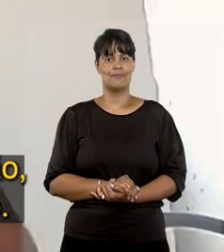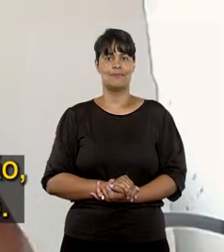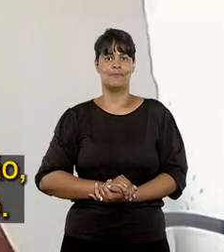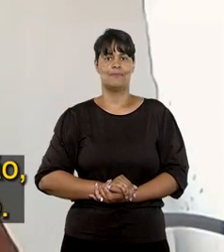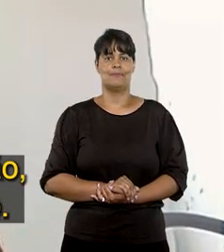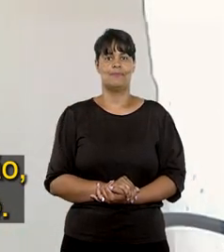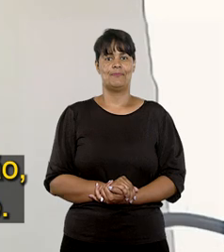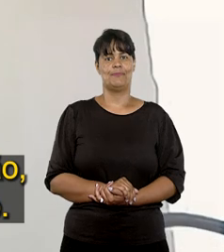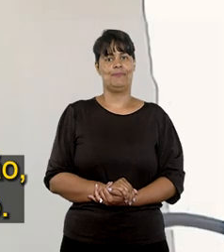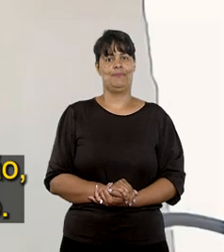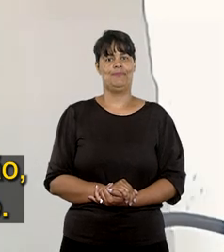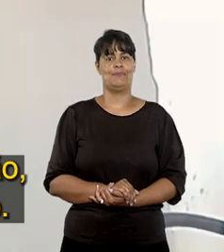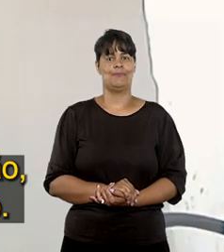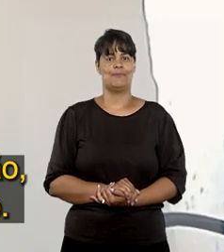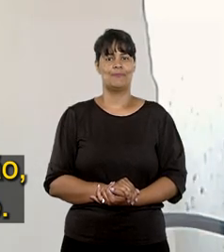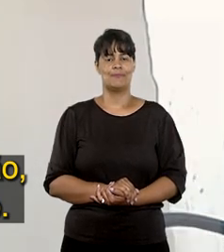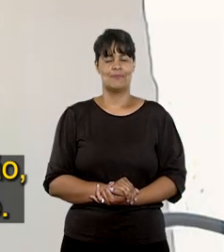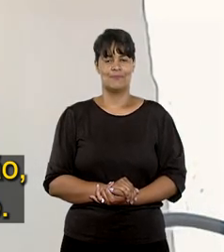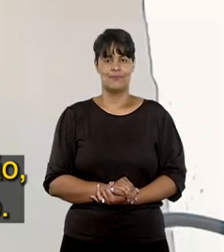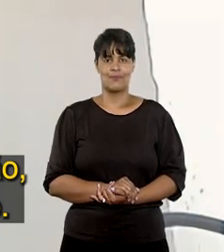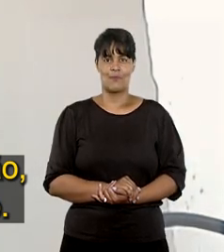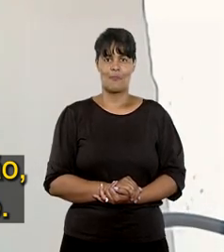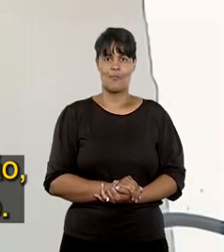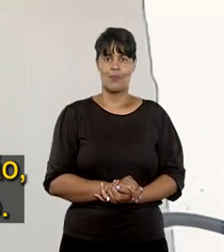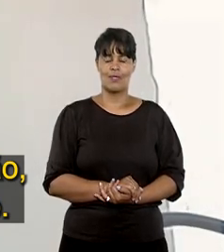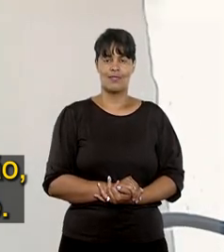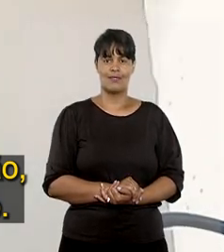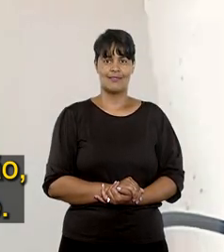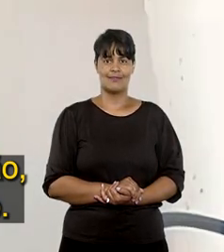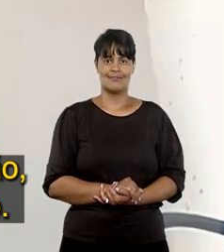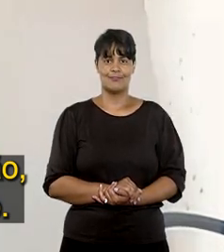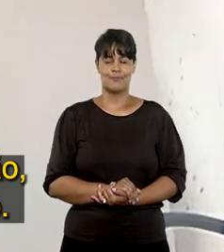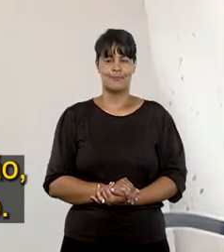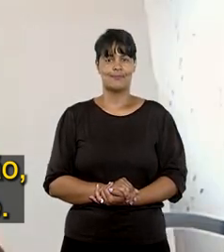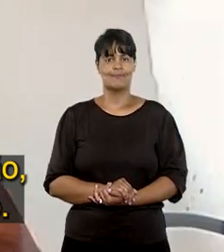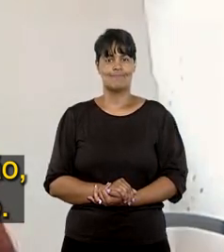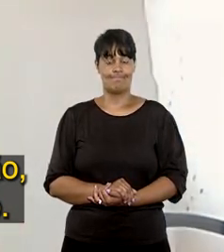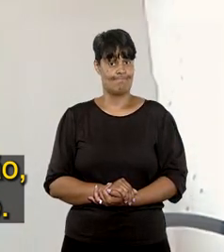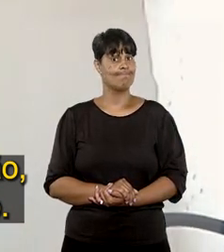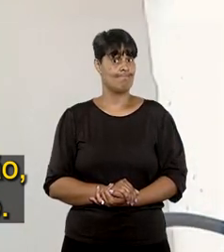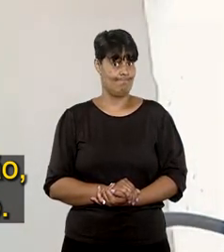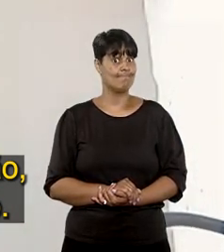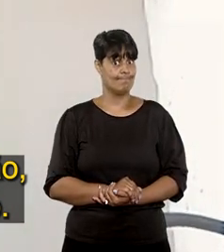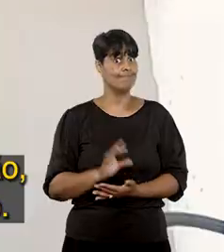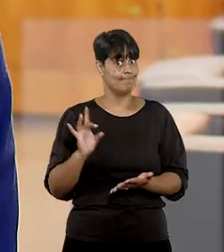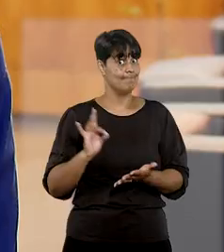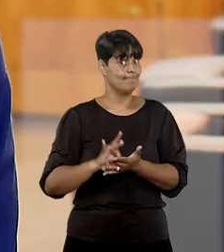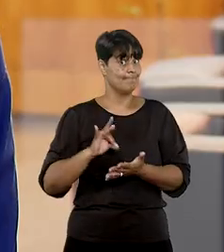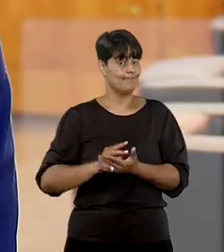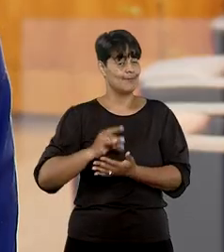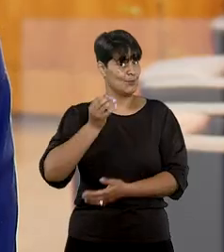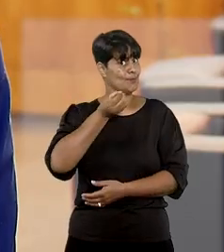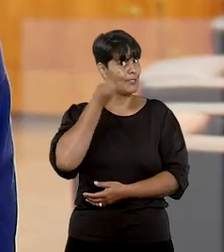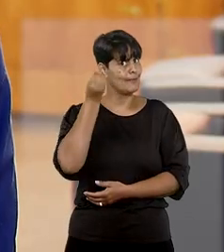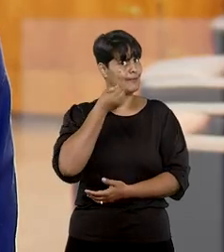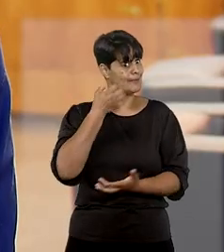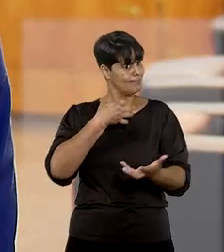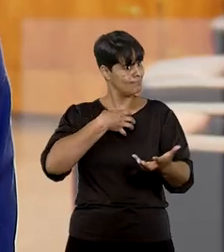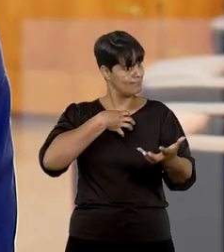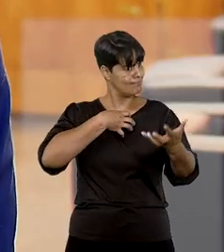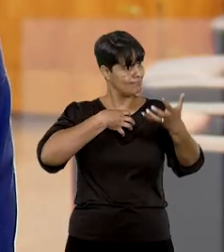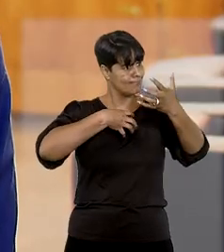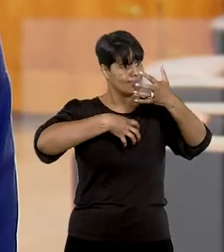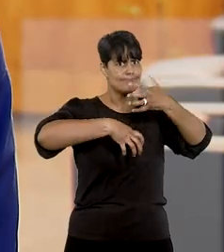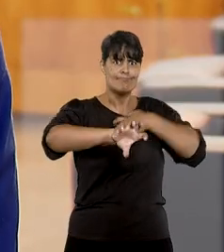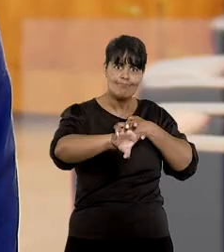intérprete de manhã e à tarde significa preocupação, que ele gosta e se importa com a questão do surdo. Foi de fato uma experiência